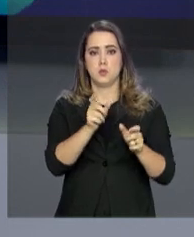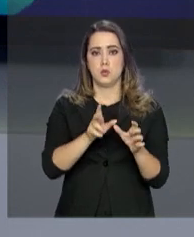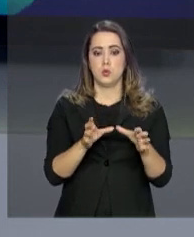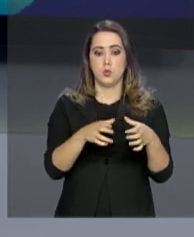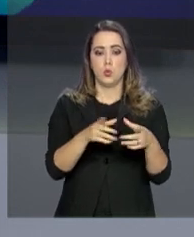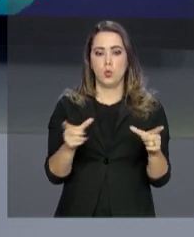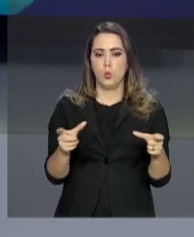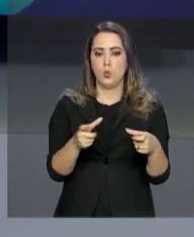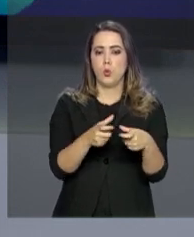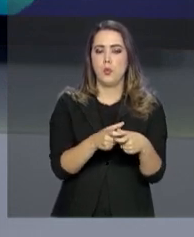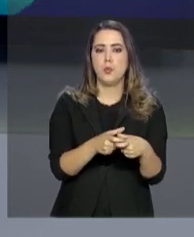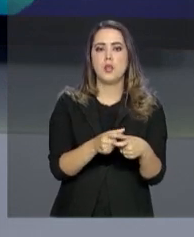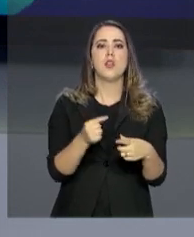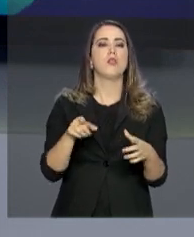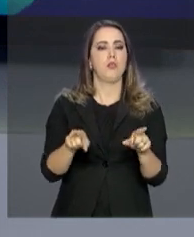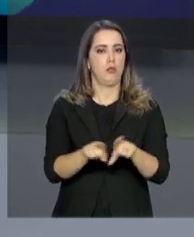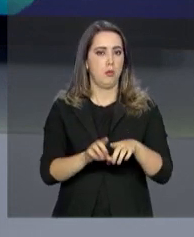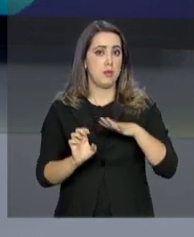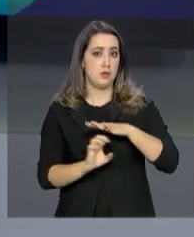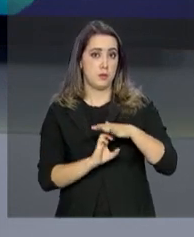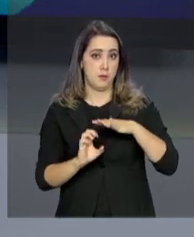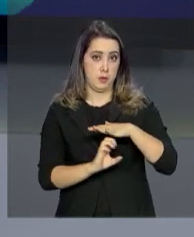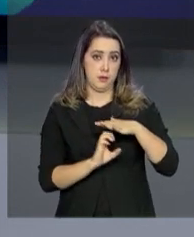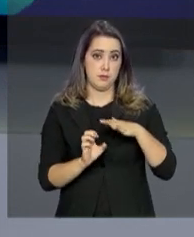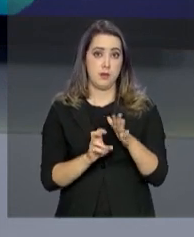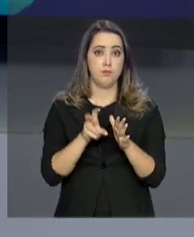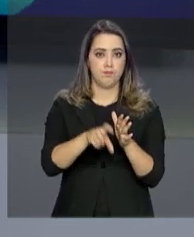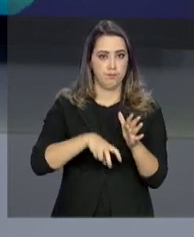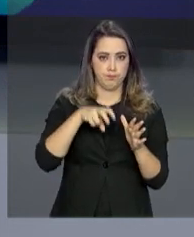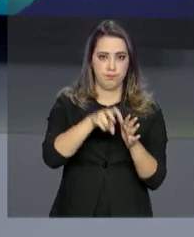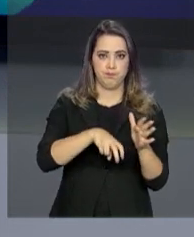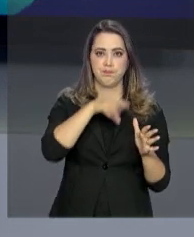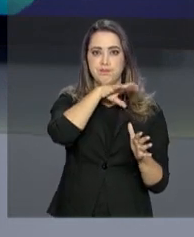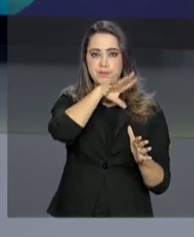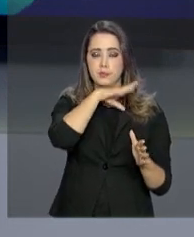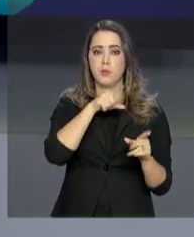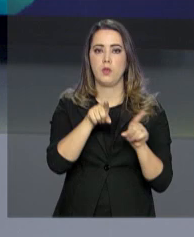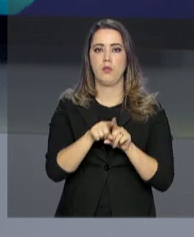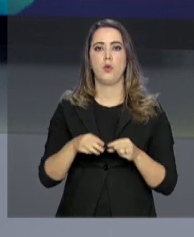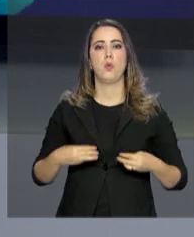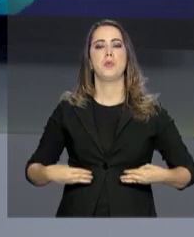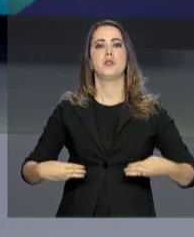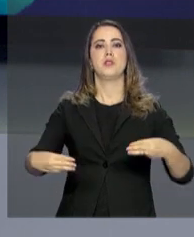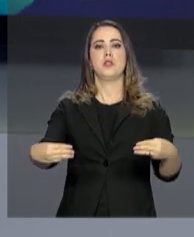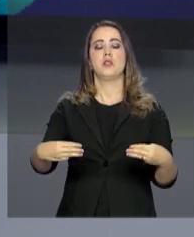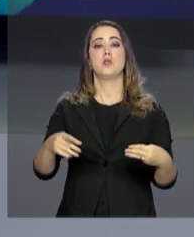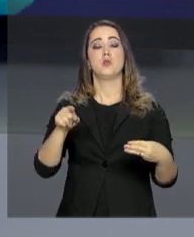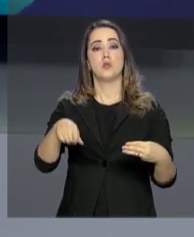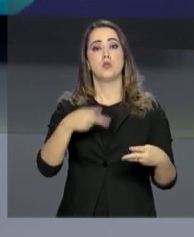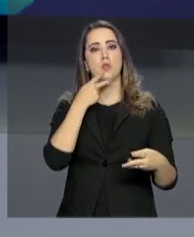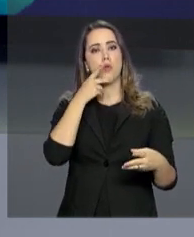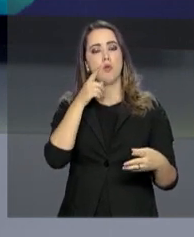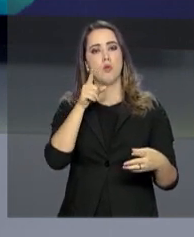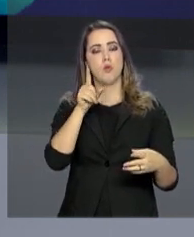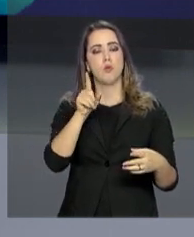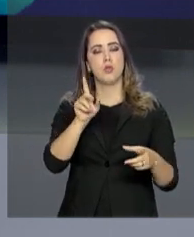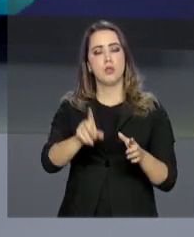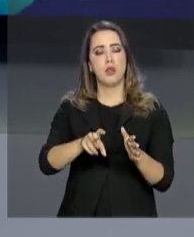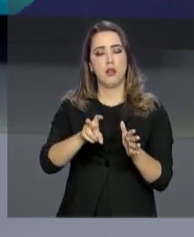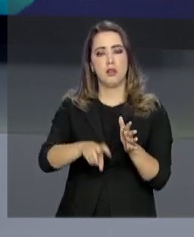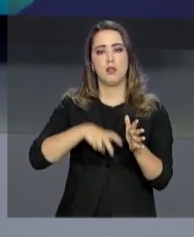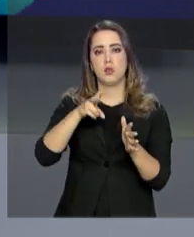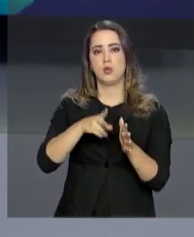rurais quanto aos empresários do agronegócio. O ministro da Agricultura, Pecuária e Abastecimento, Blairo Marge, comentou a medida